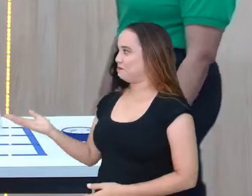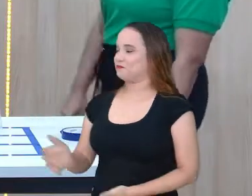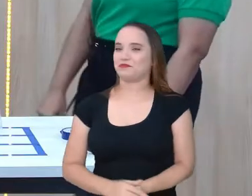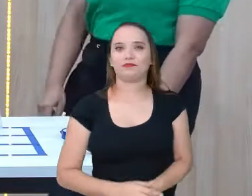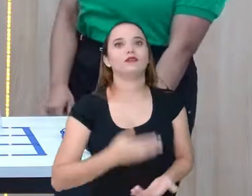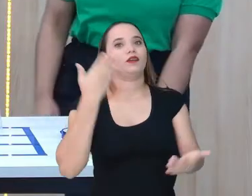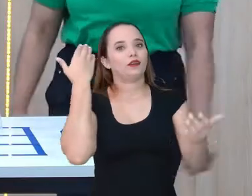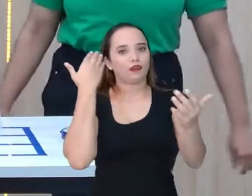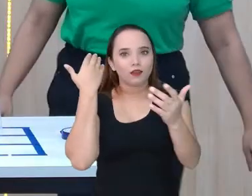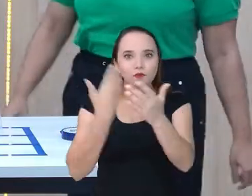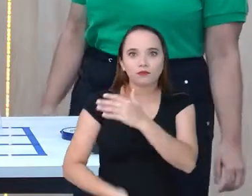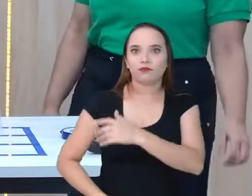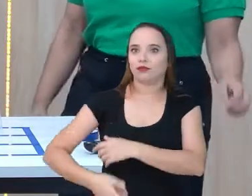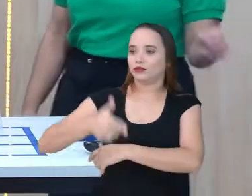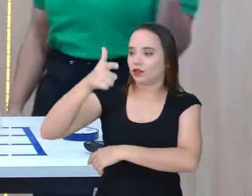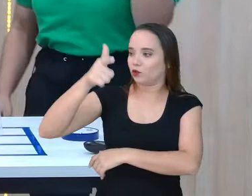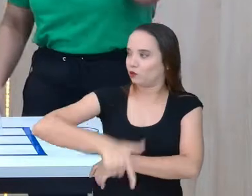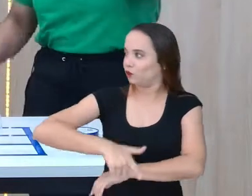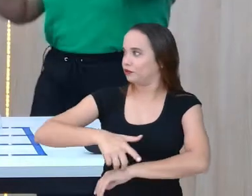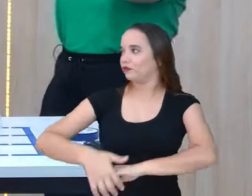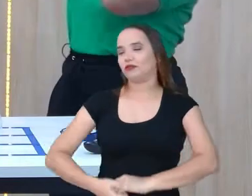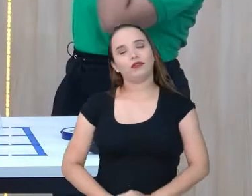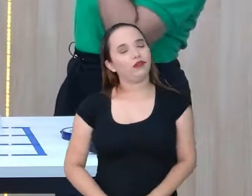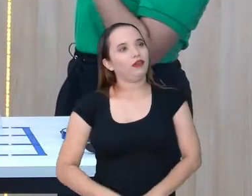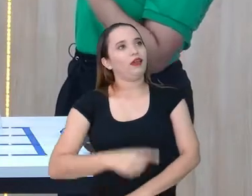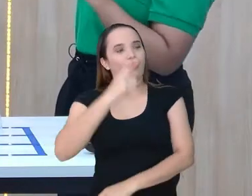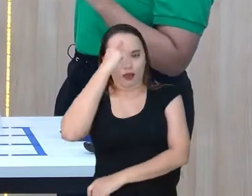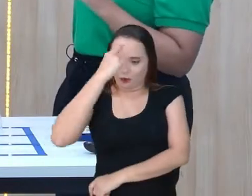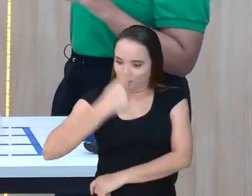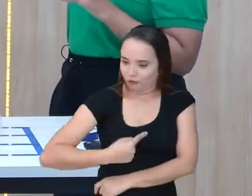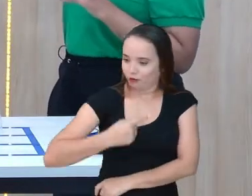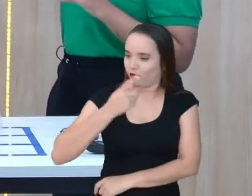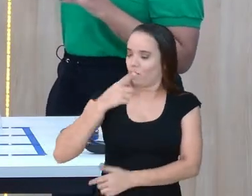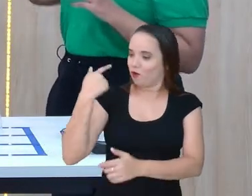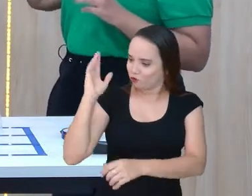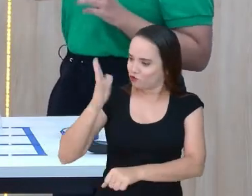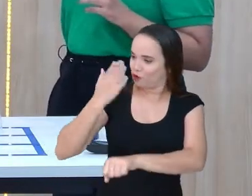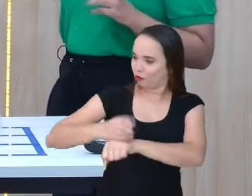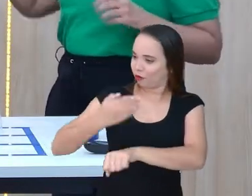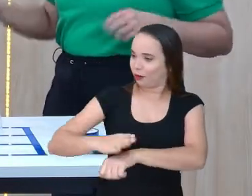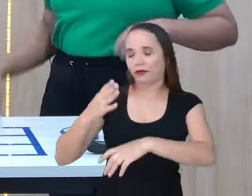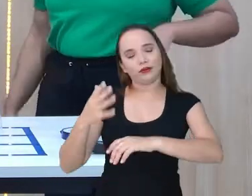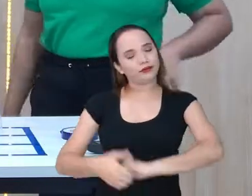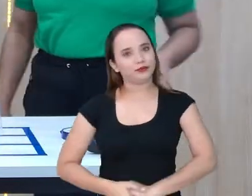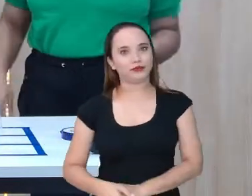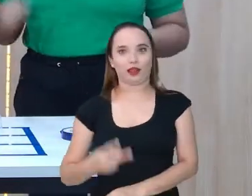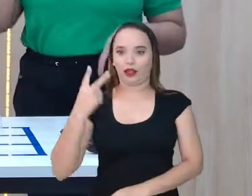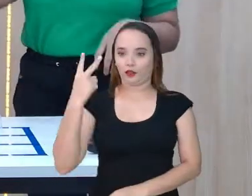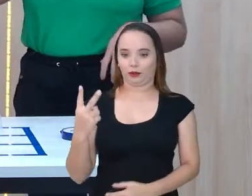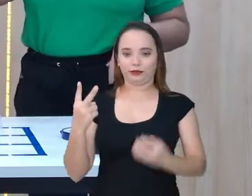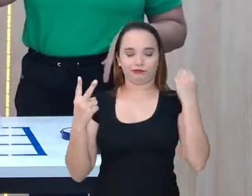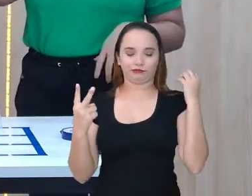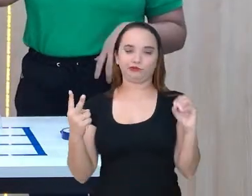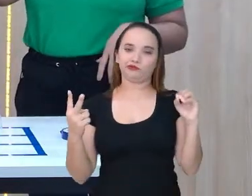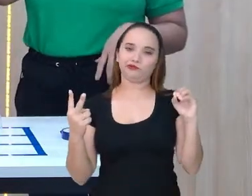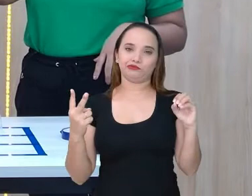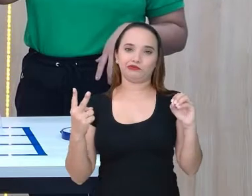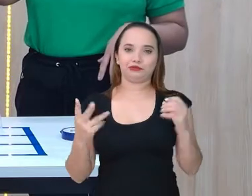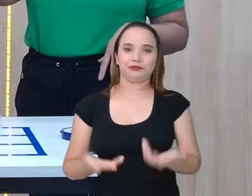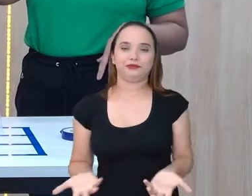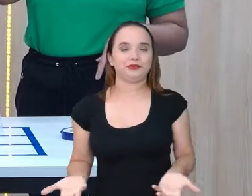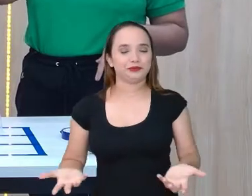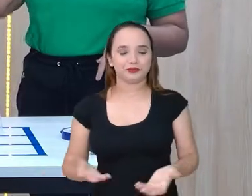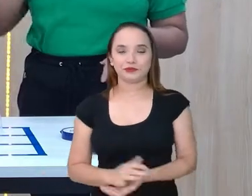Eu perdi de novo. Ela ainda me acusou de ter treinado, vocês viram, né? Dois a zero. Dois a zero. Ó,